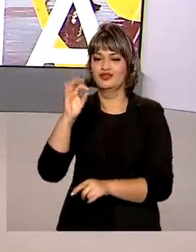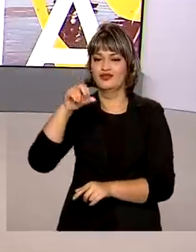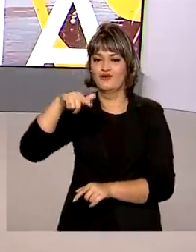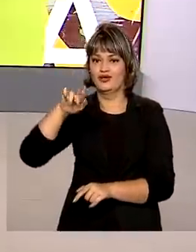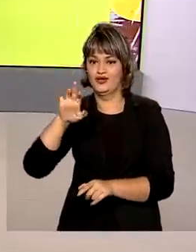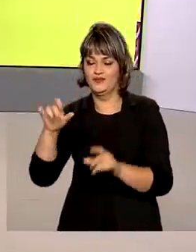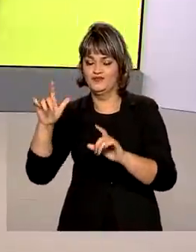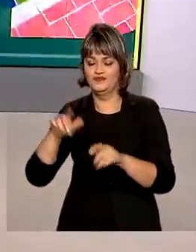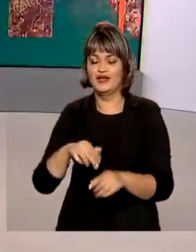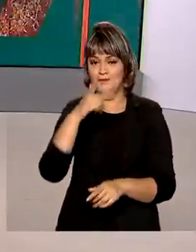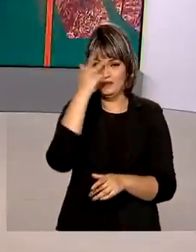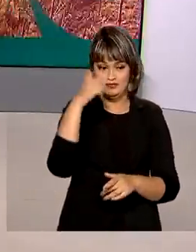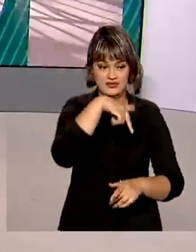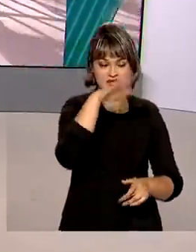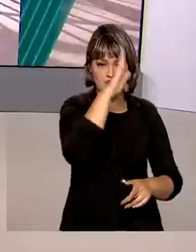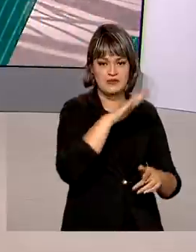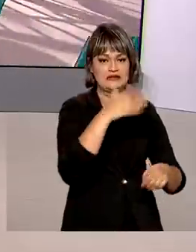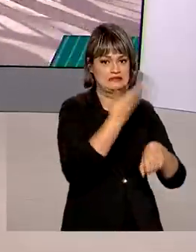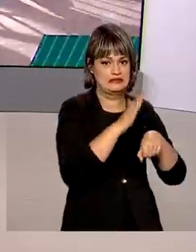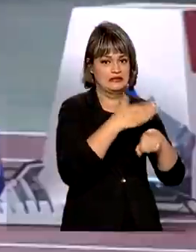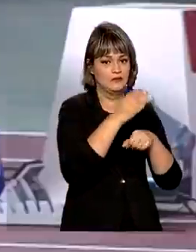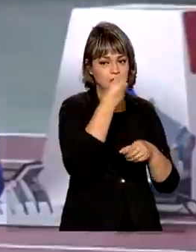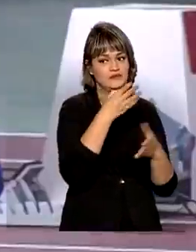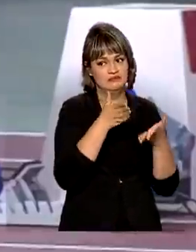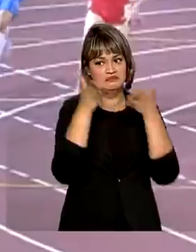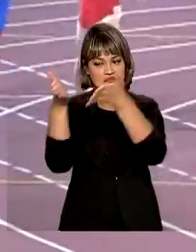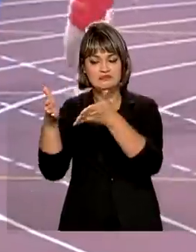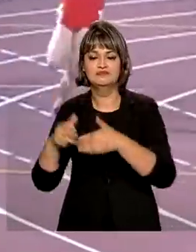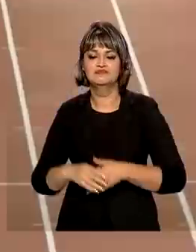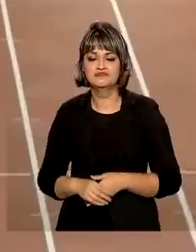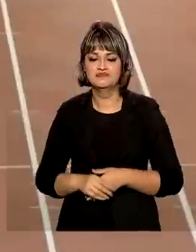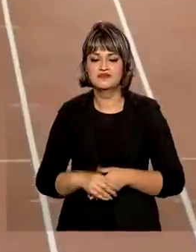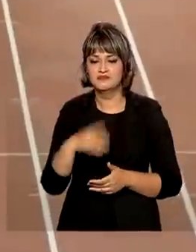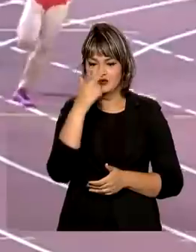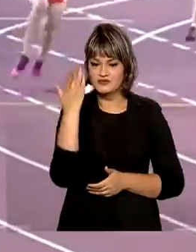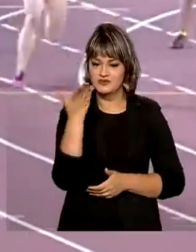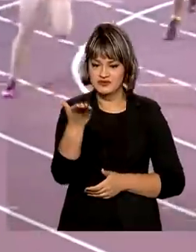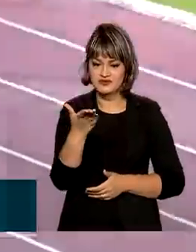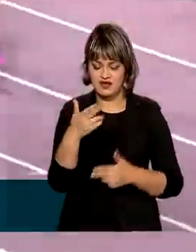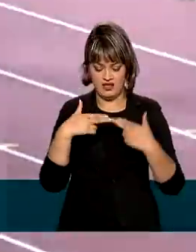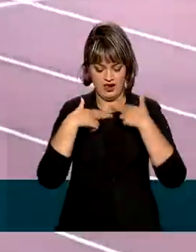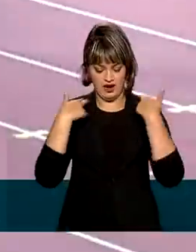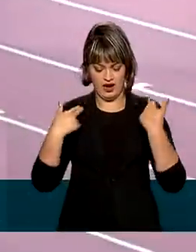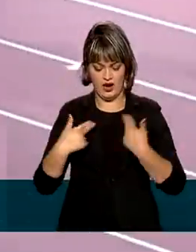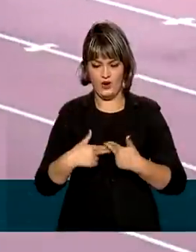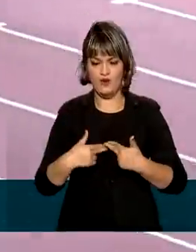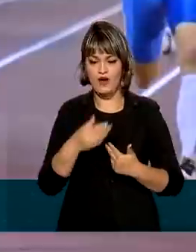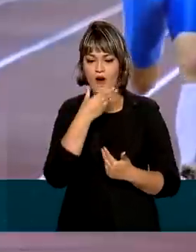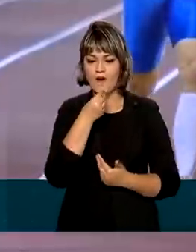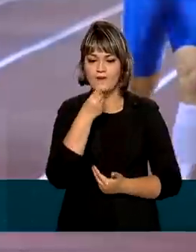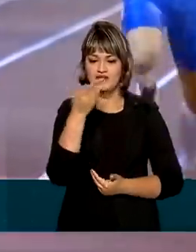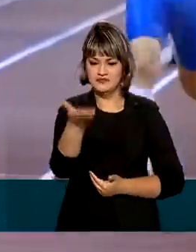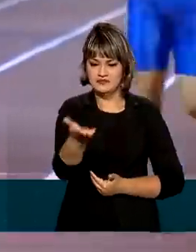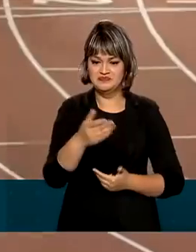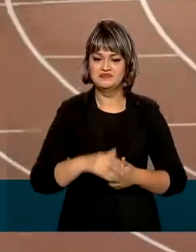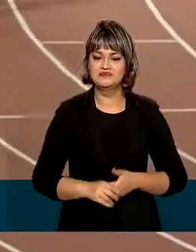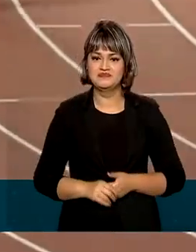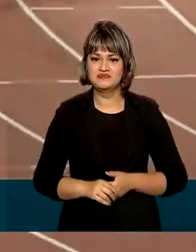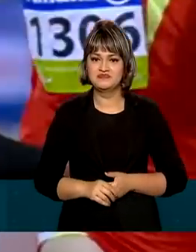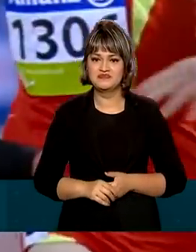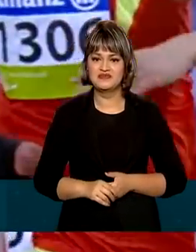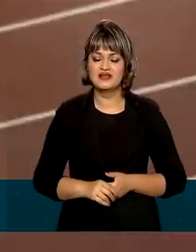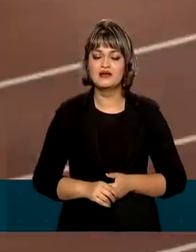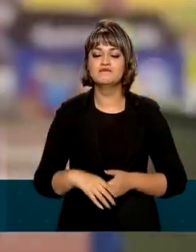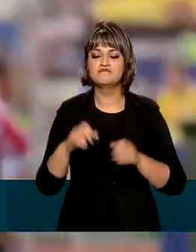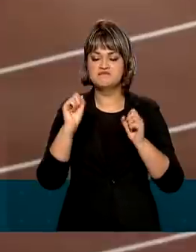prepararam muito para chegar até lá. Vamos ver. Veterano e medalhista em Paralimpíadas, o velocista Johansson Nascimento